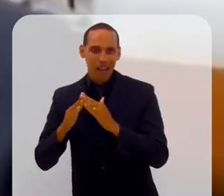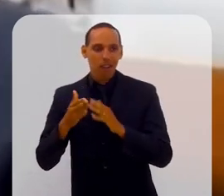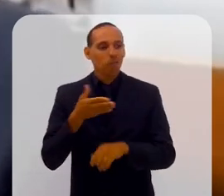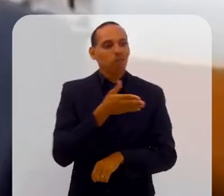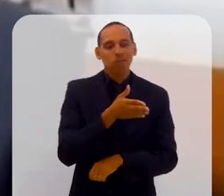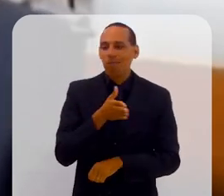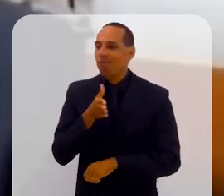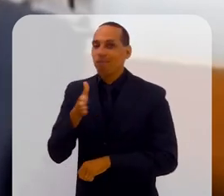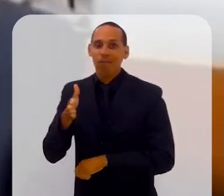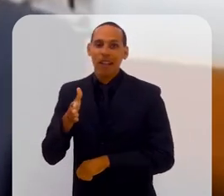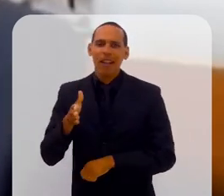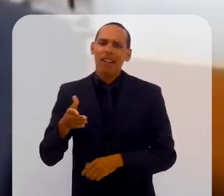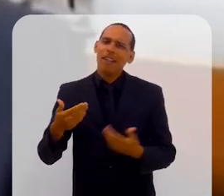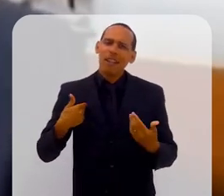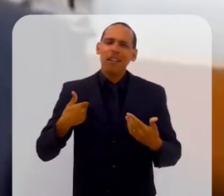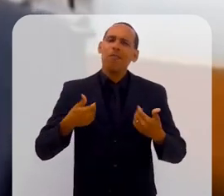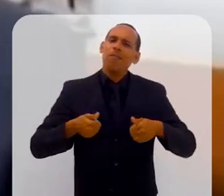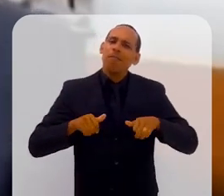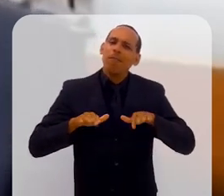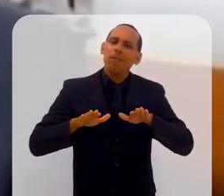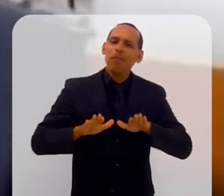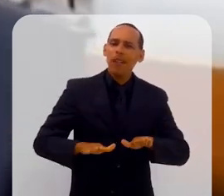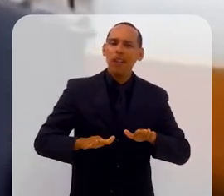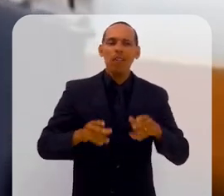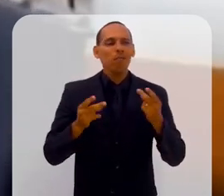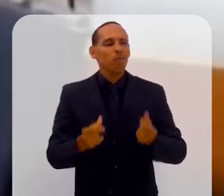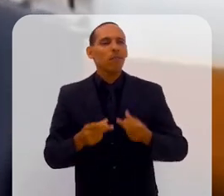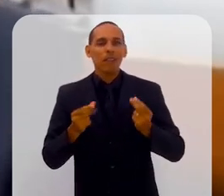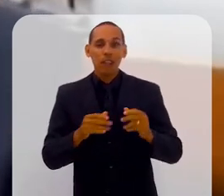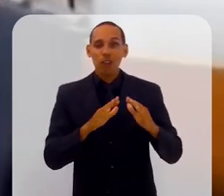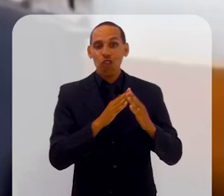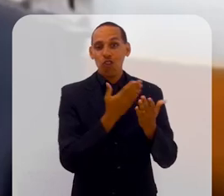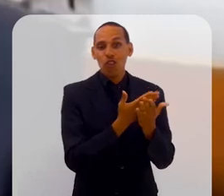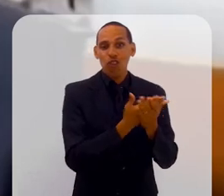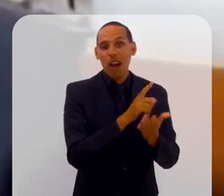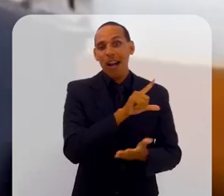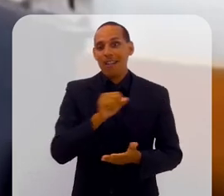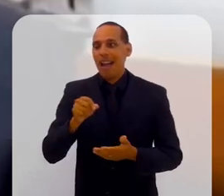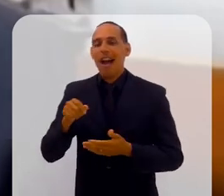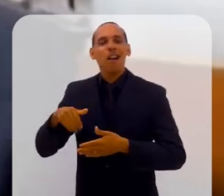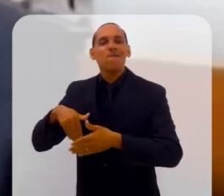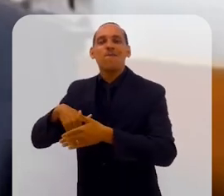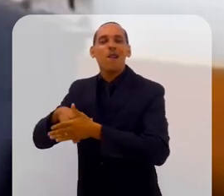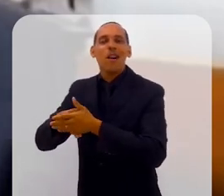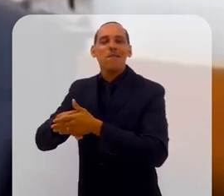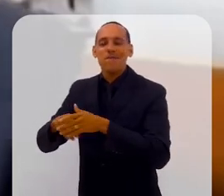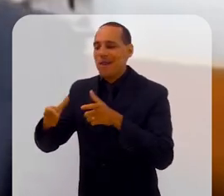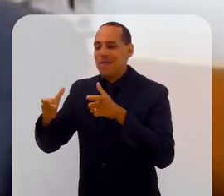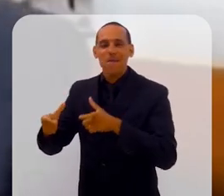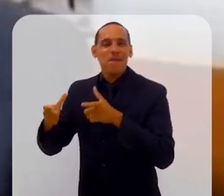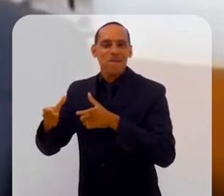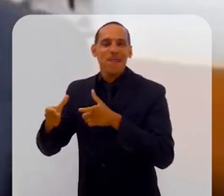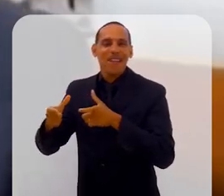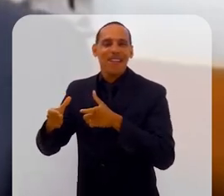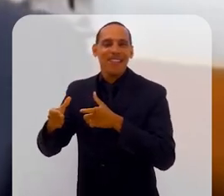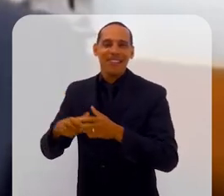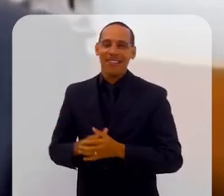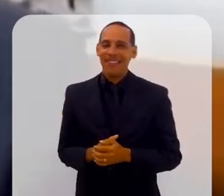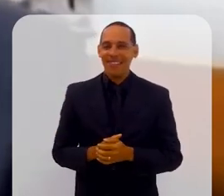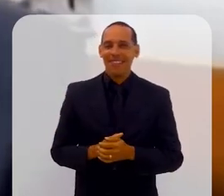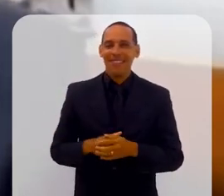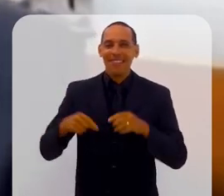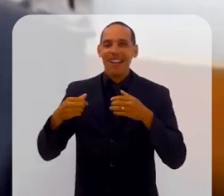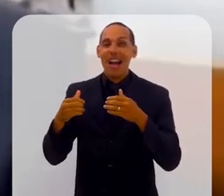nós tínhamos um campinho. Então, passava o momento que não estava na escola jogando futebol no campinho,